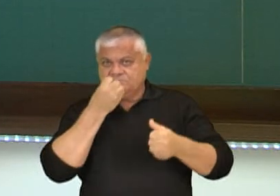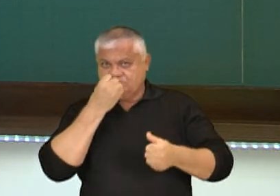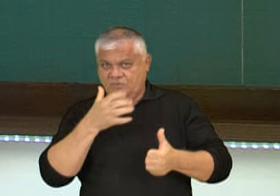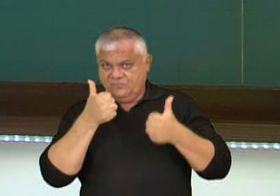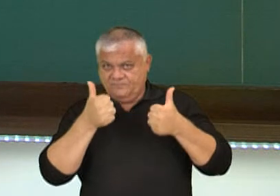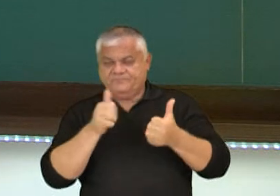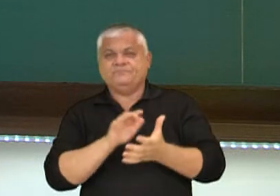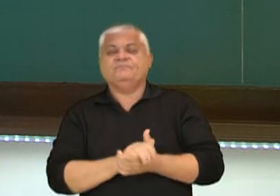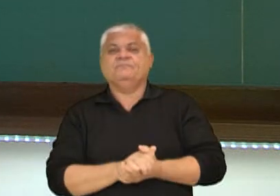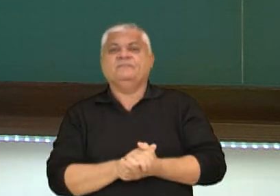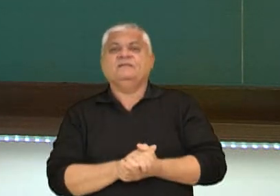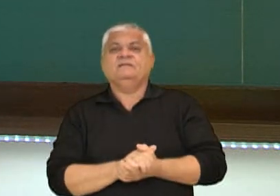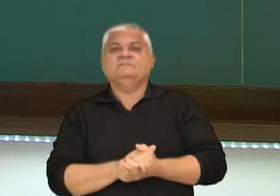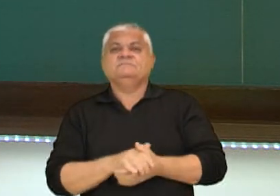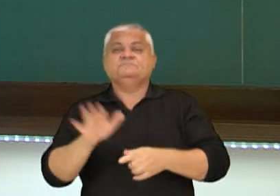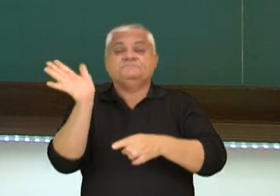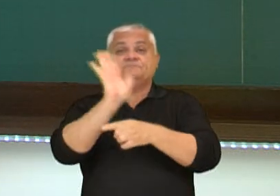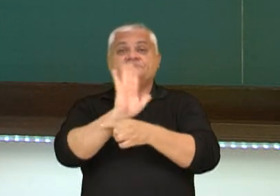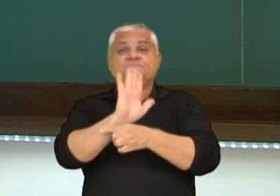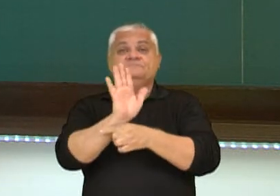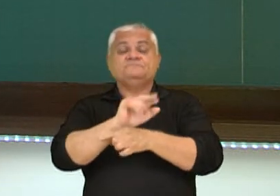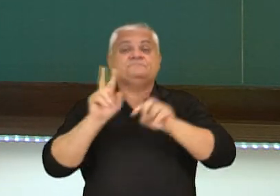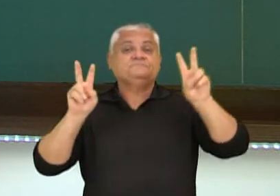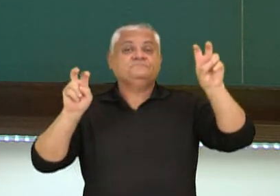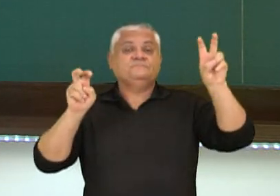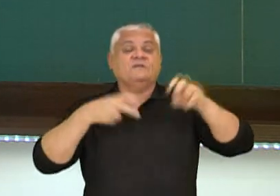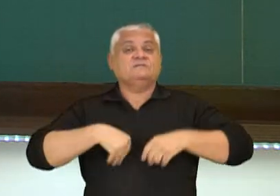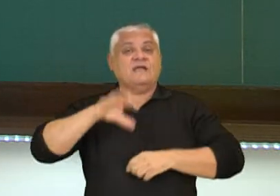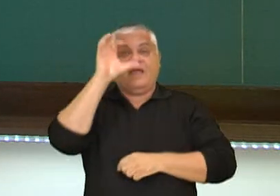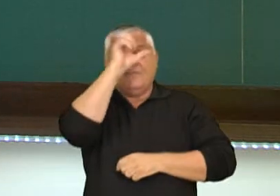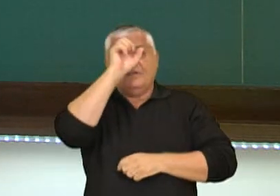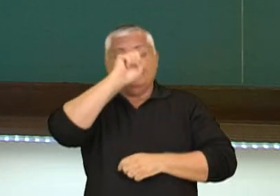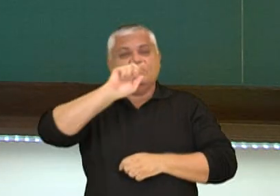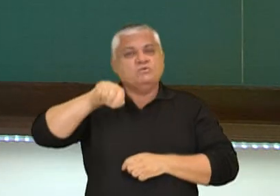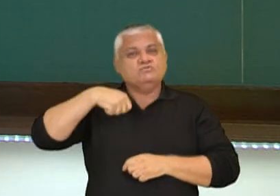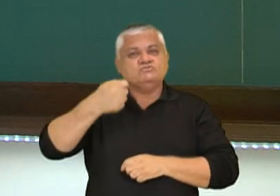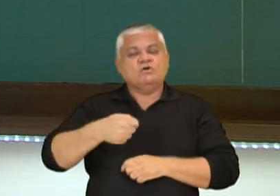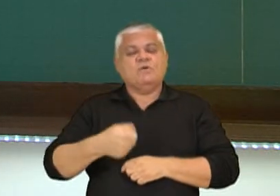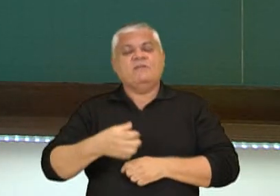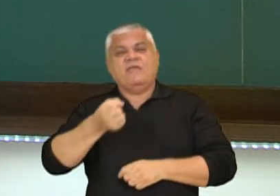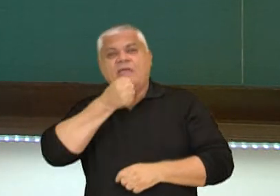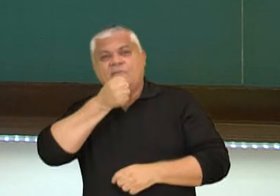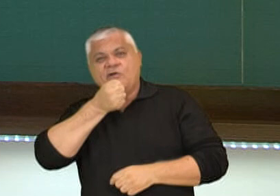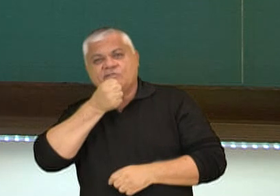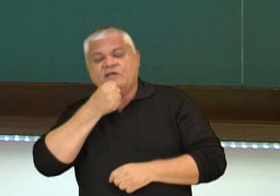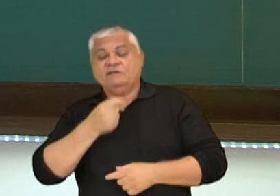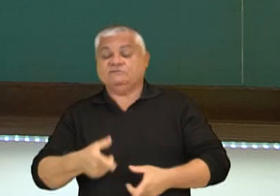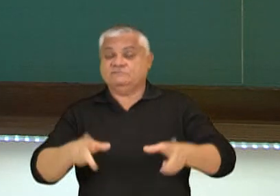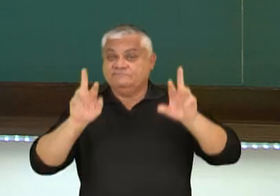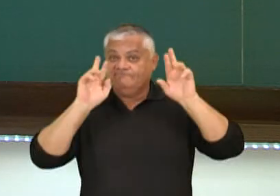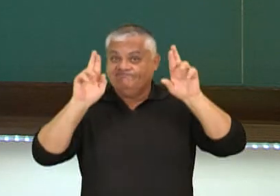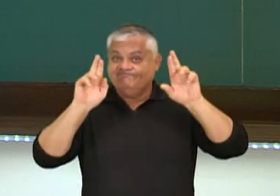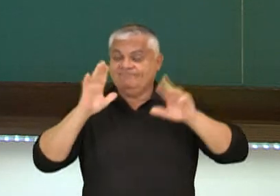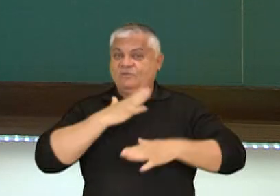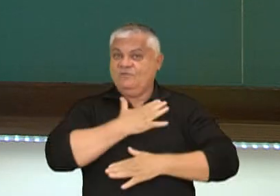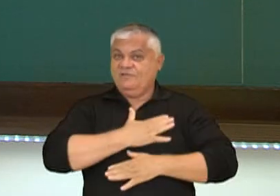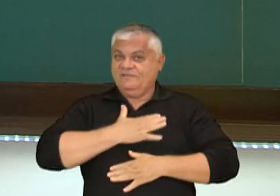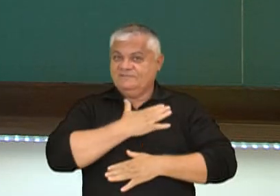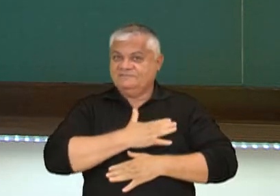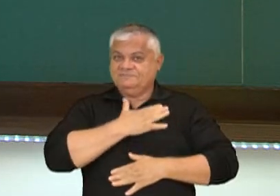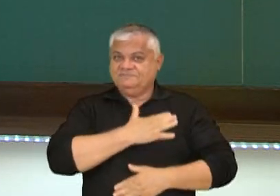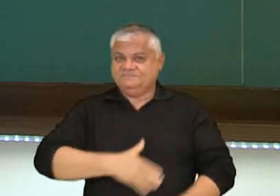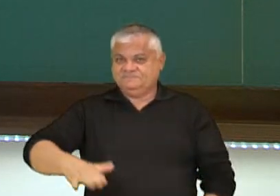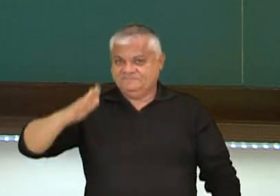né? Então, nesse vídeo, nós falamos sobre reportagem. Espero que vocês tenham